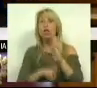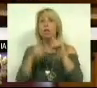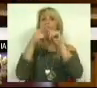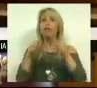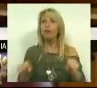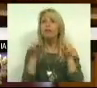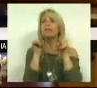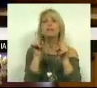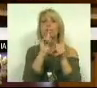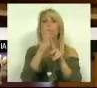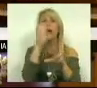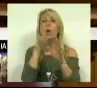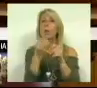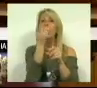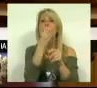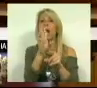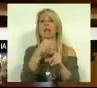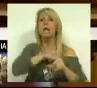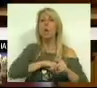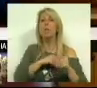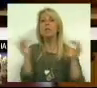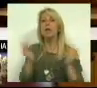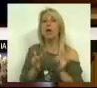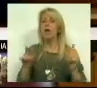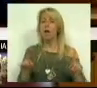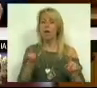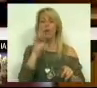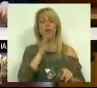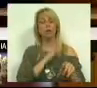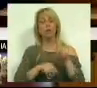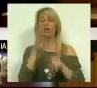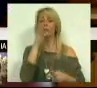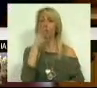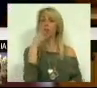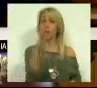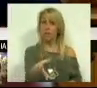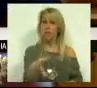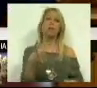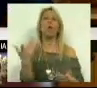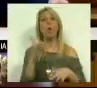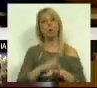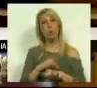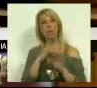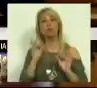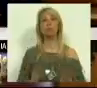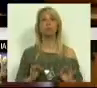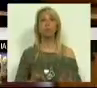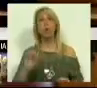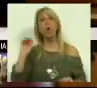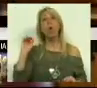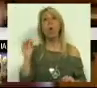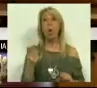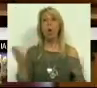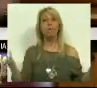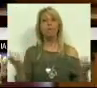remuneração, Sra. Deputada. E aquilo que a Sra. Deputada citou, ou é para doença concreta, ou é para